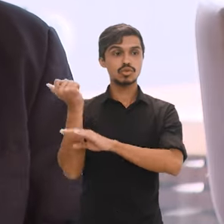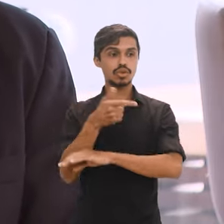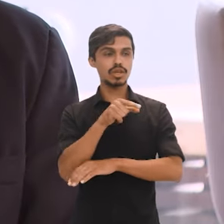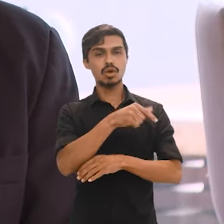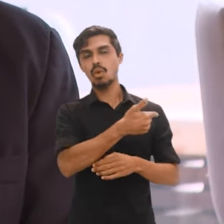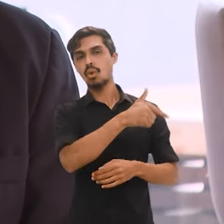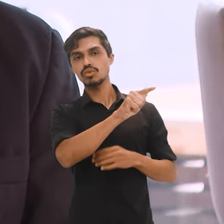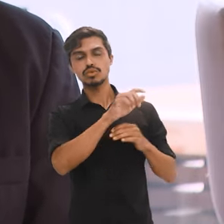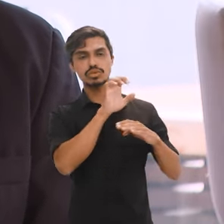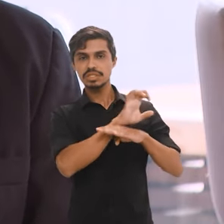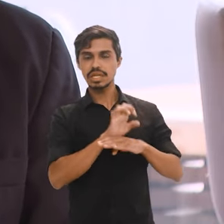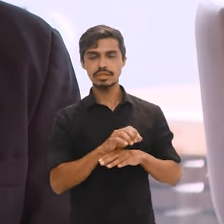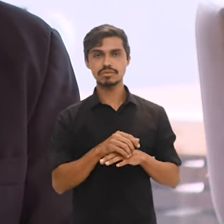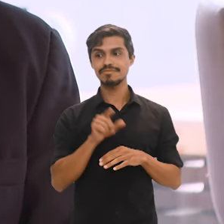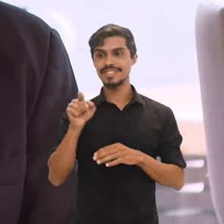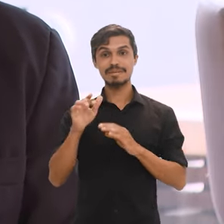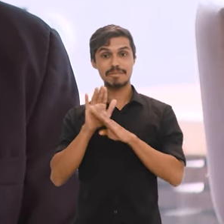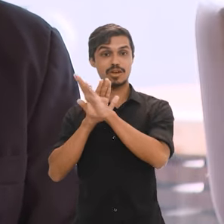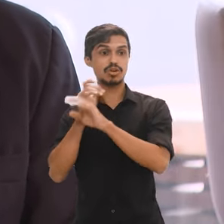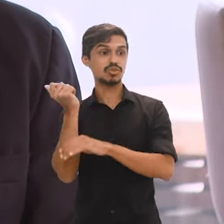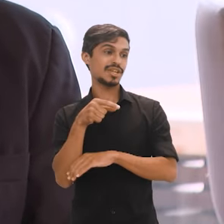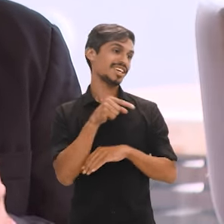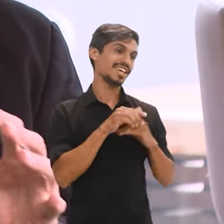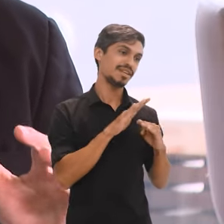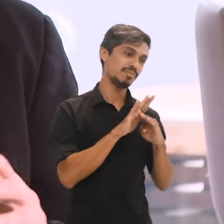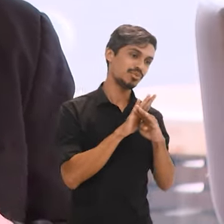do ponto de vista dos nossos alunos.